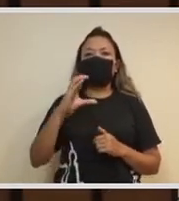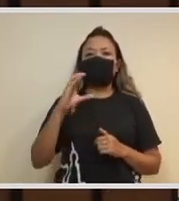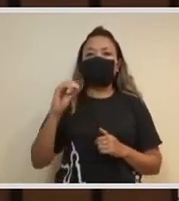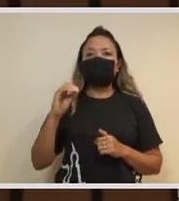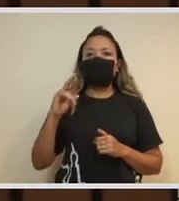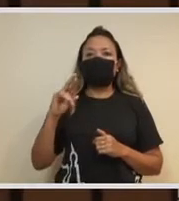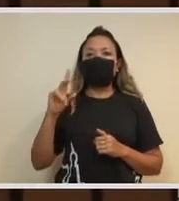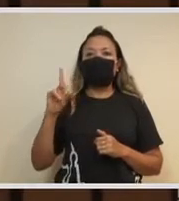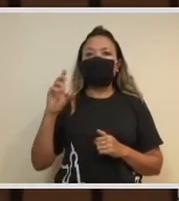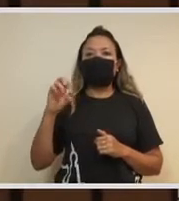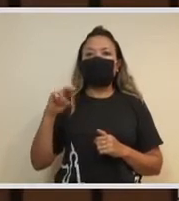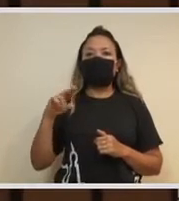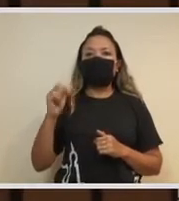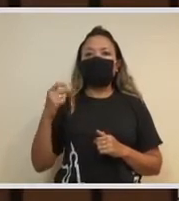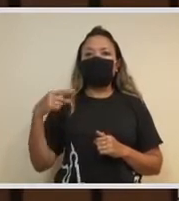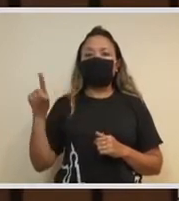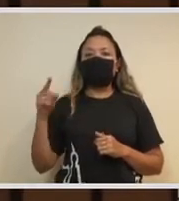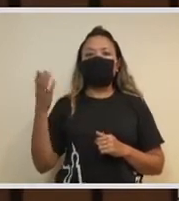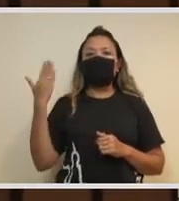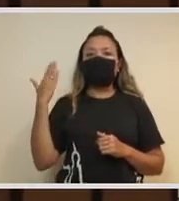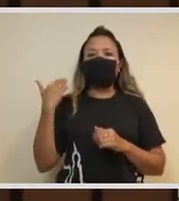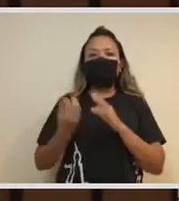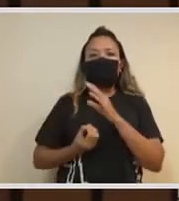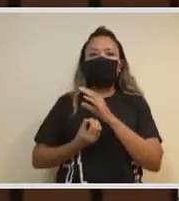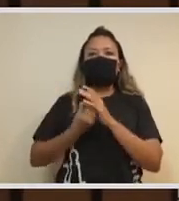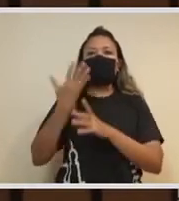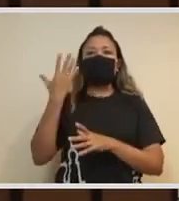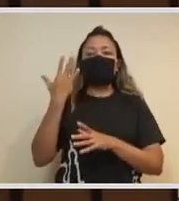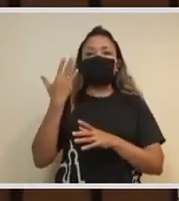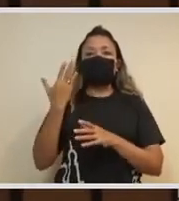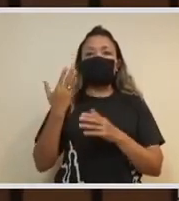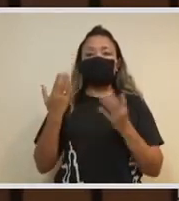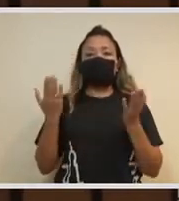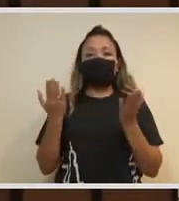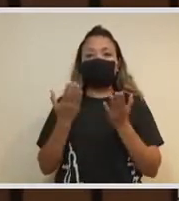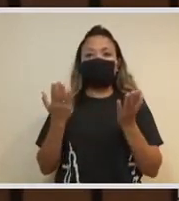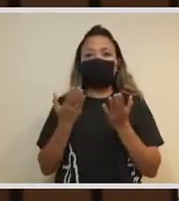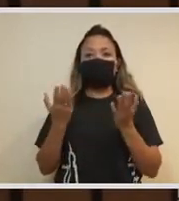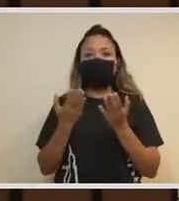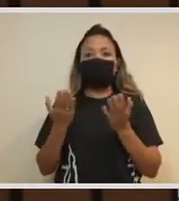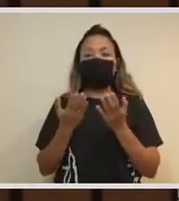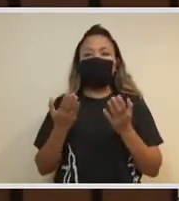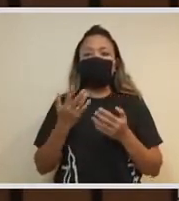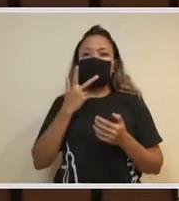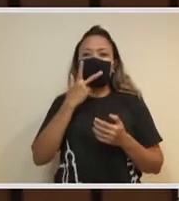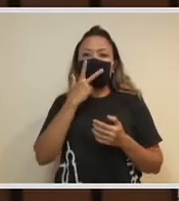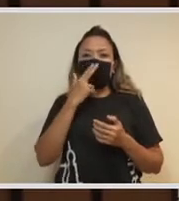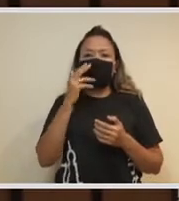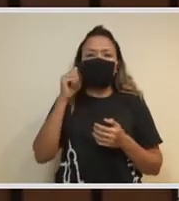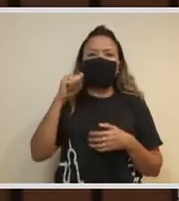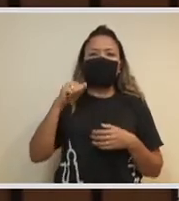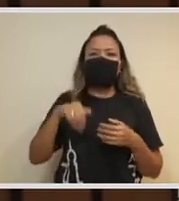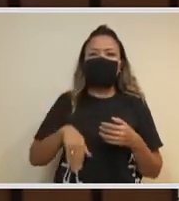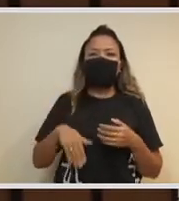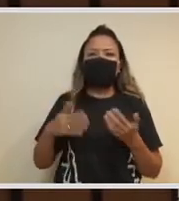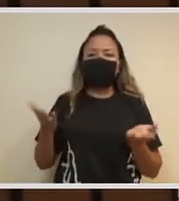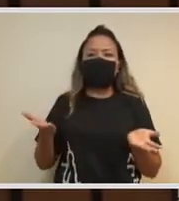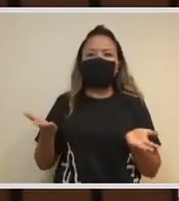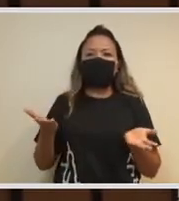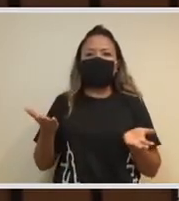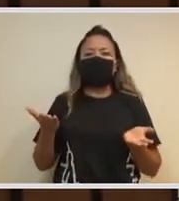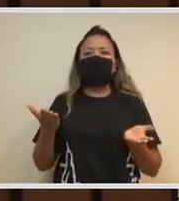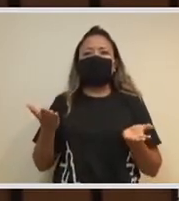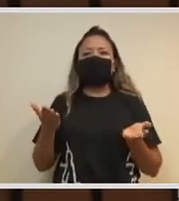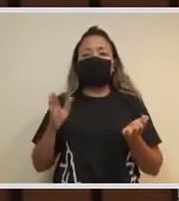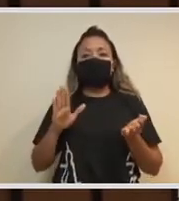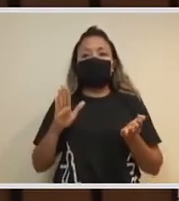no primeiro mandato e que nesse mandato ela não teria sentido permanecer como coordenação, o que